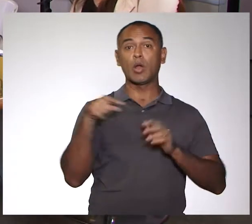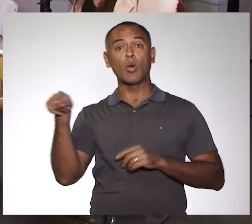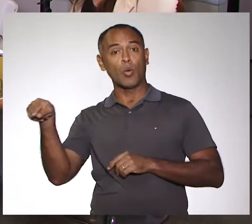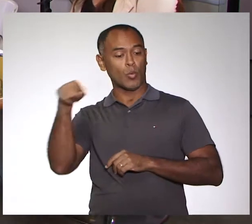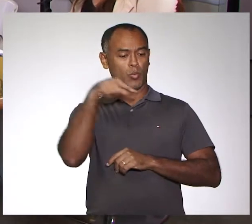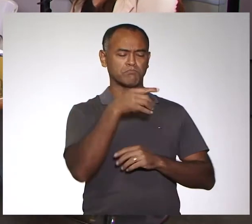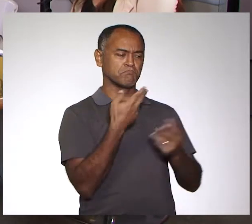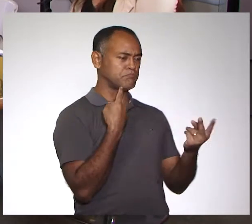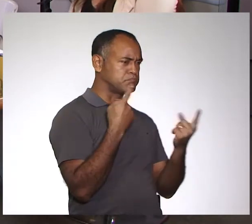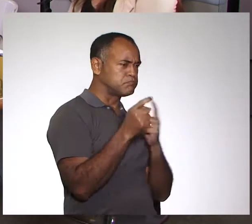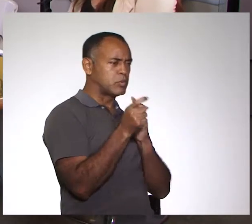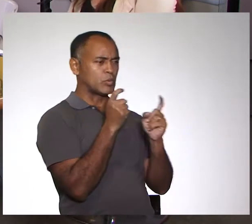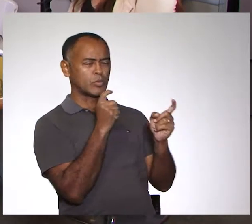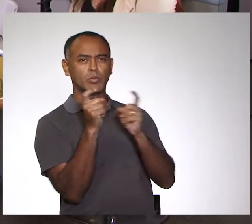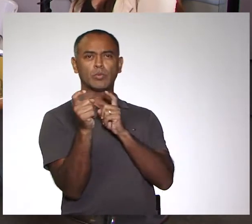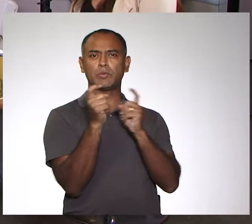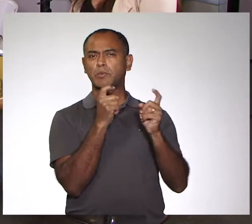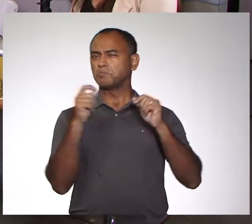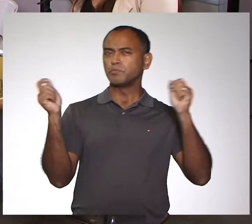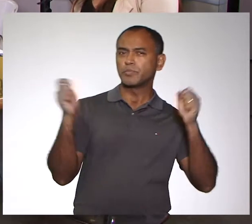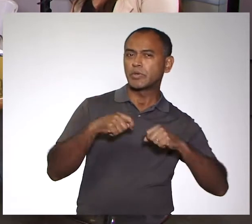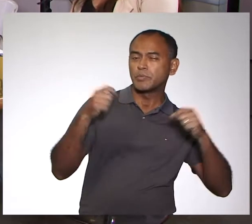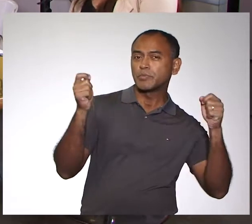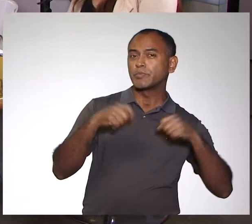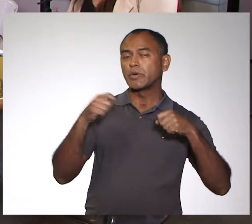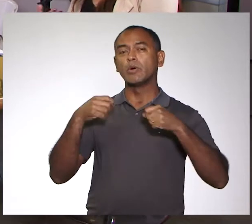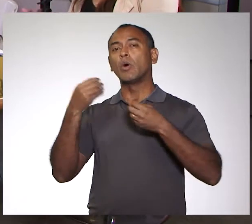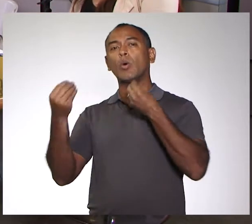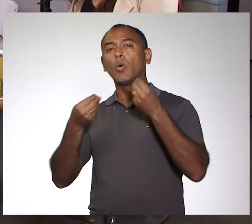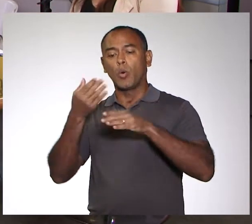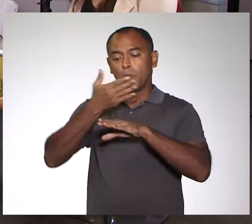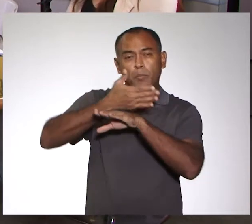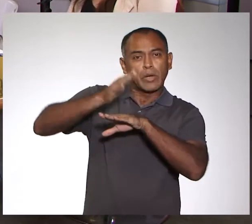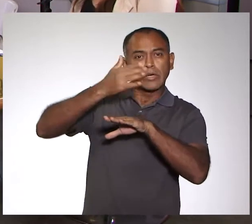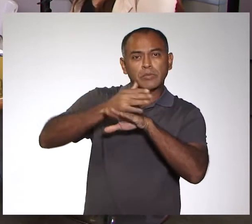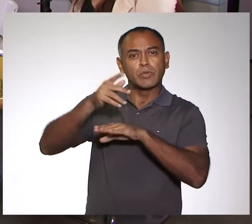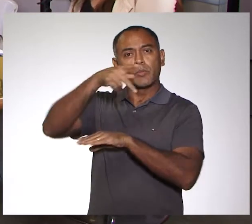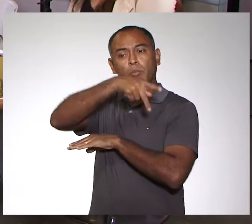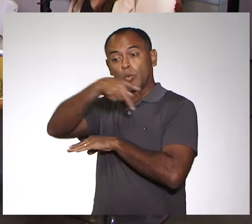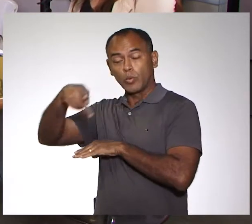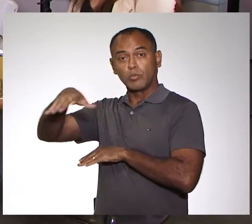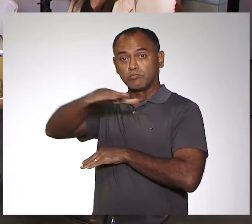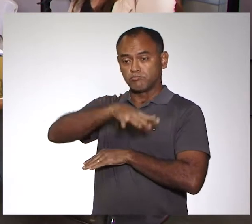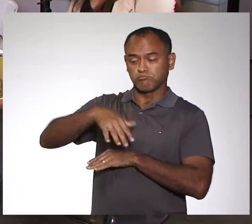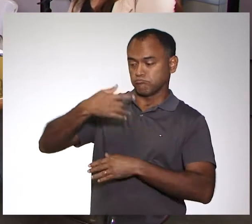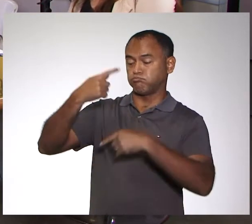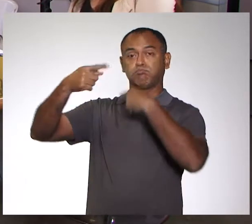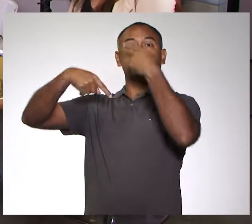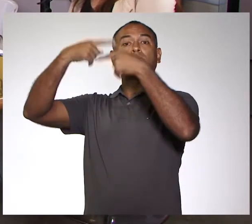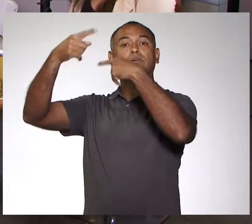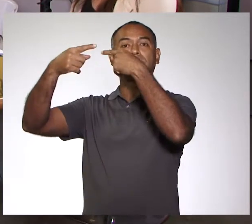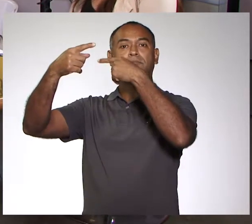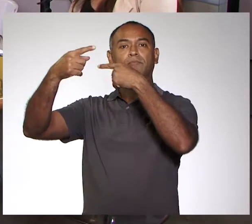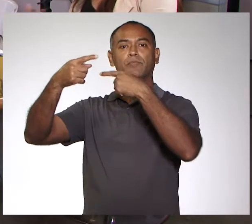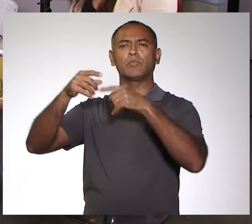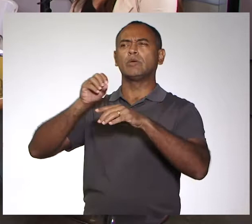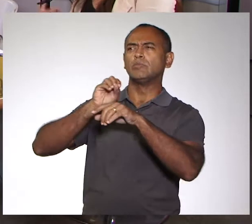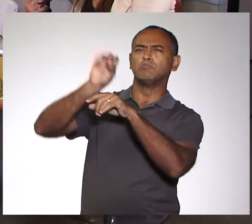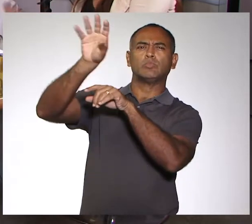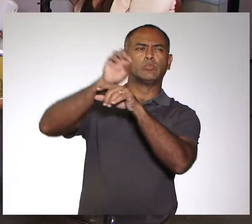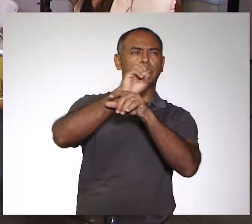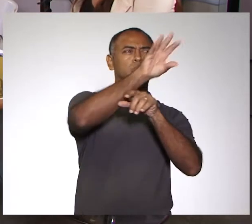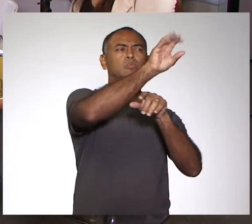conversou com a professora sobre a possibilidade, uma forma de qualificar os nossos professores aqui, sem